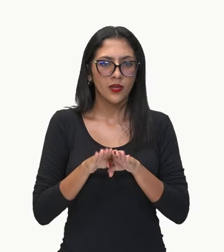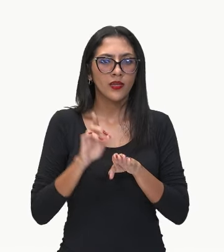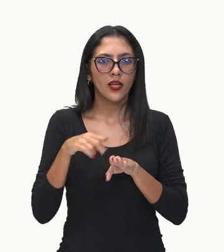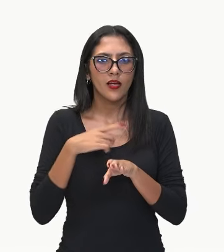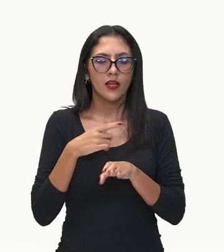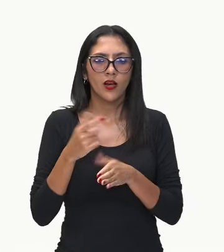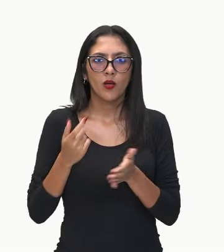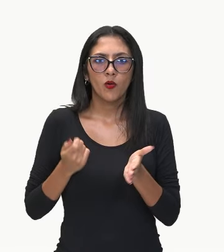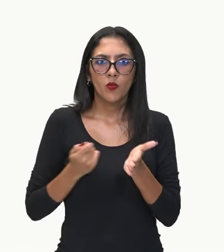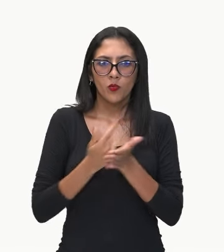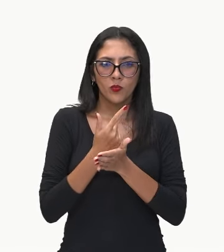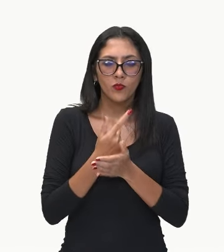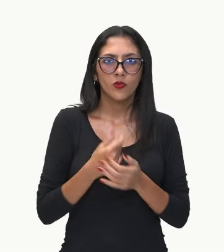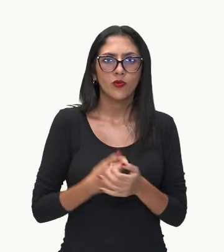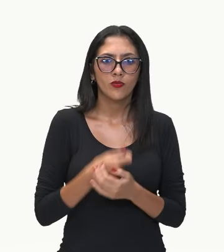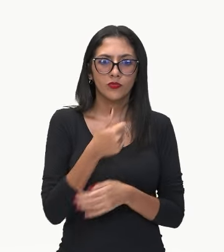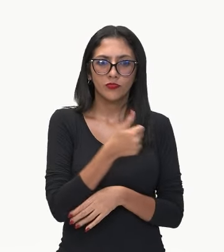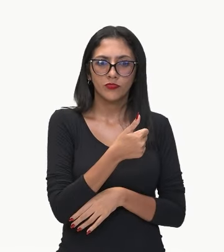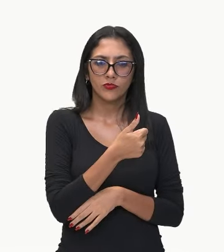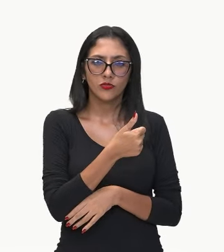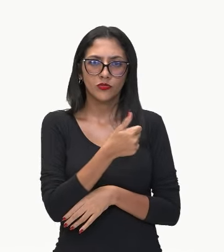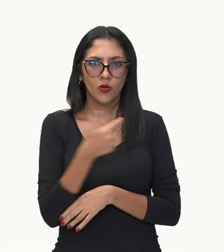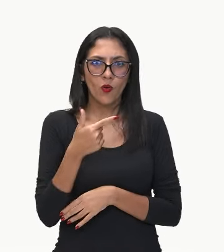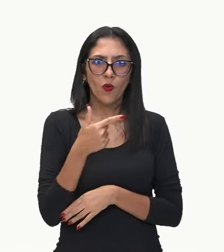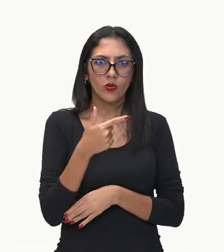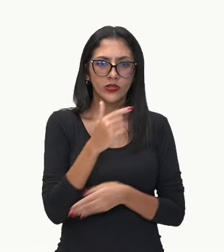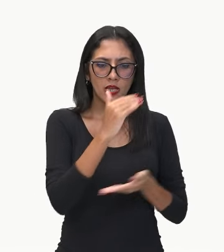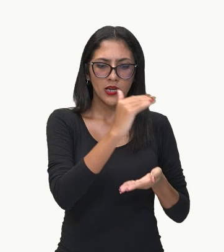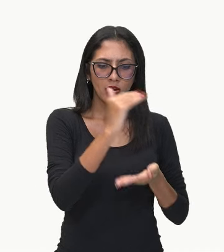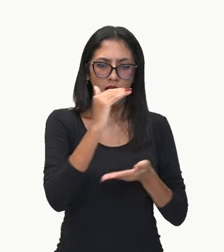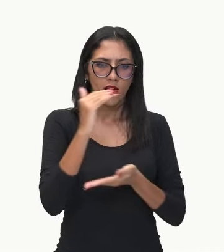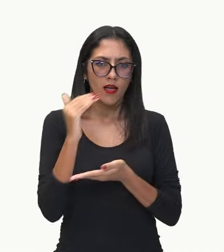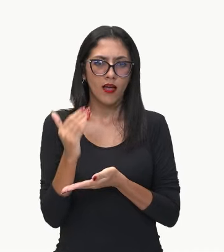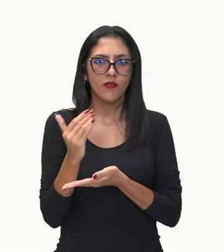garrafas de refrigerante.